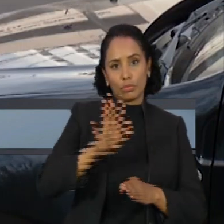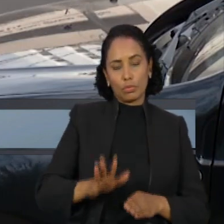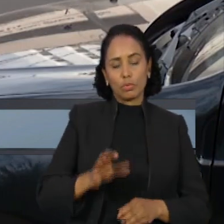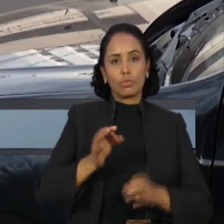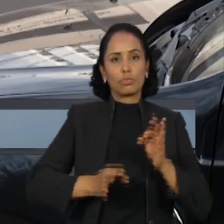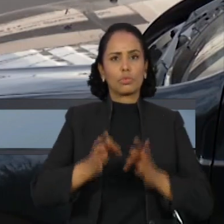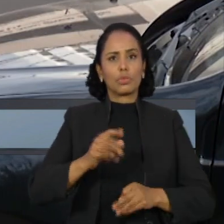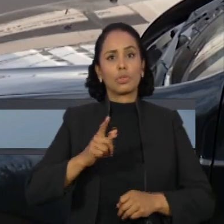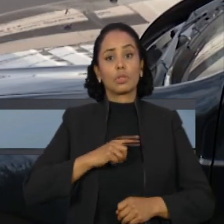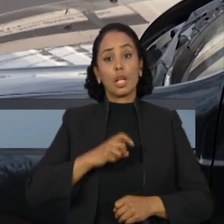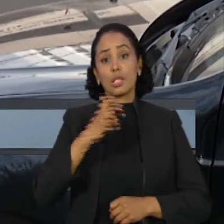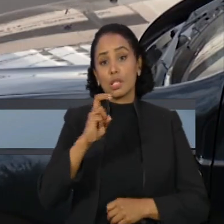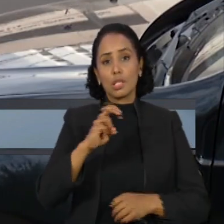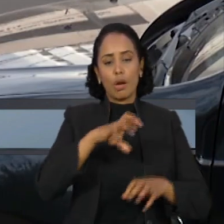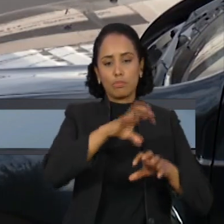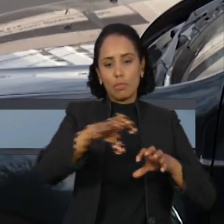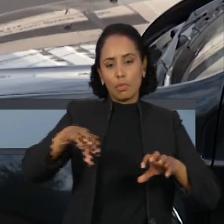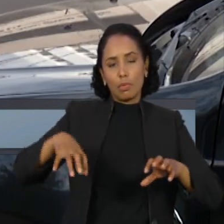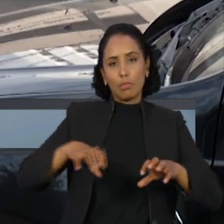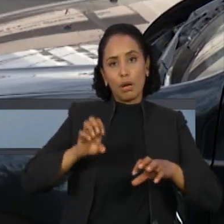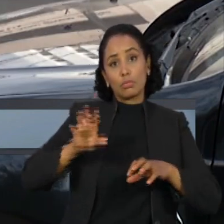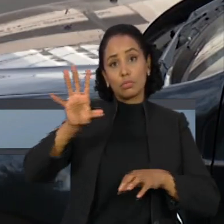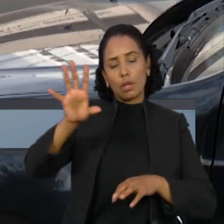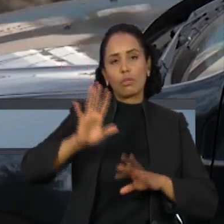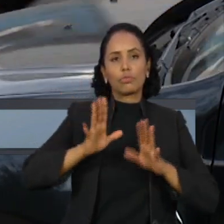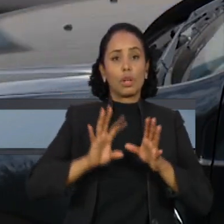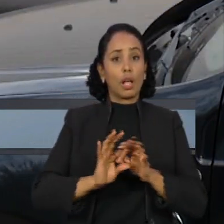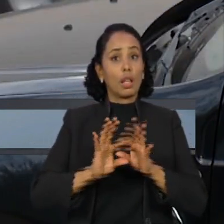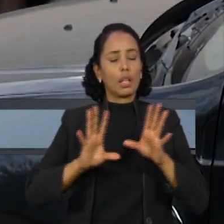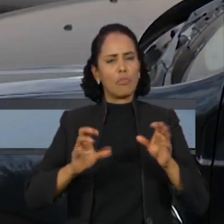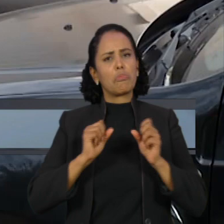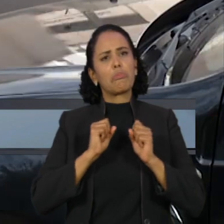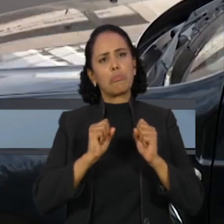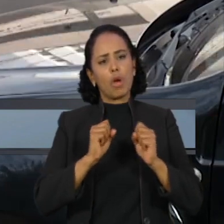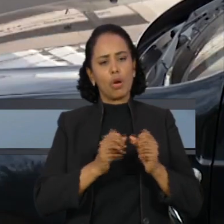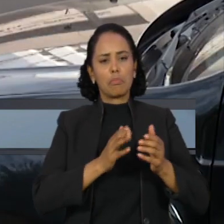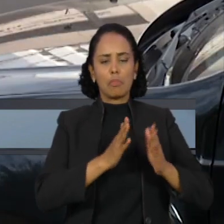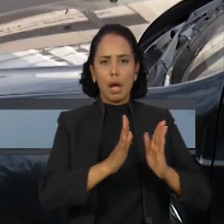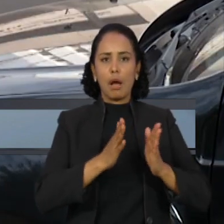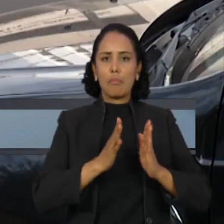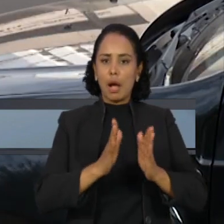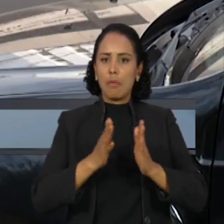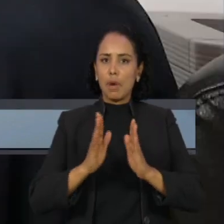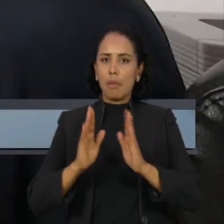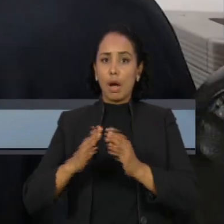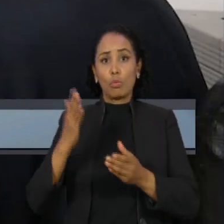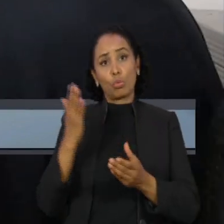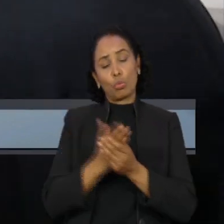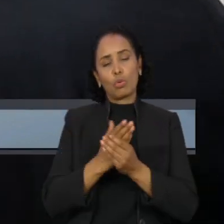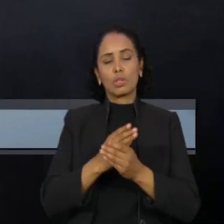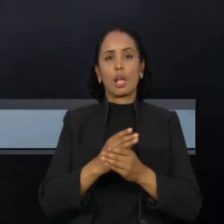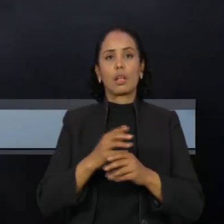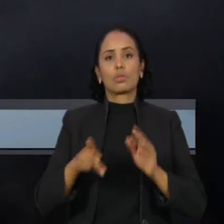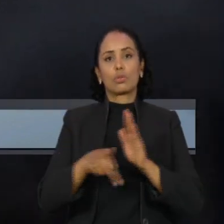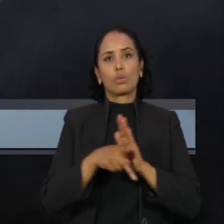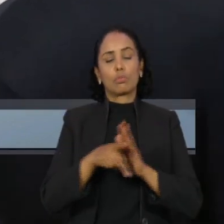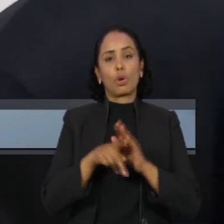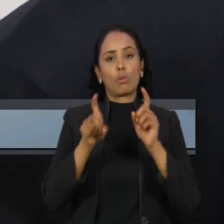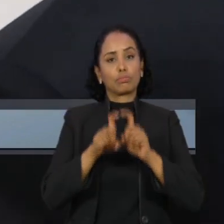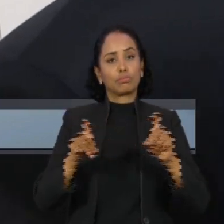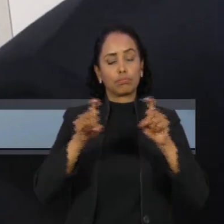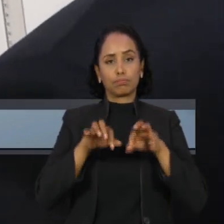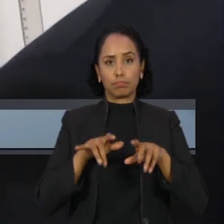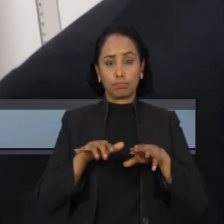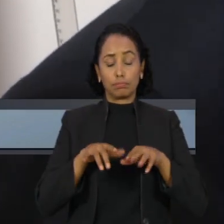Estado estão disponíveis para realizar todas as etapas dos processos por meio eletrônico. O projeto